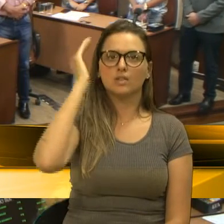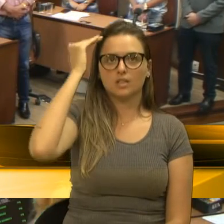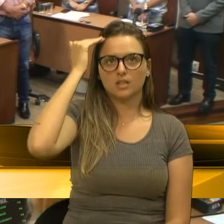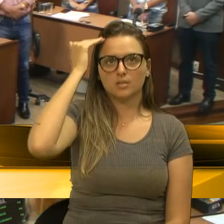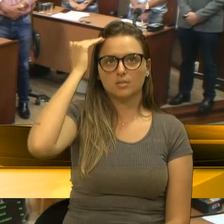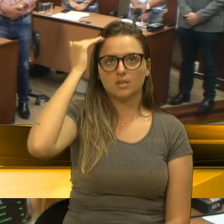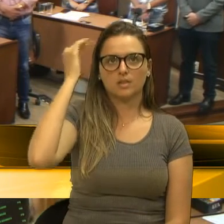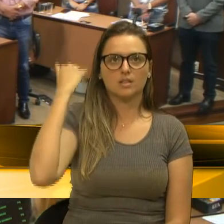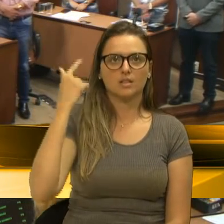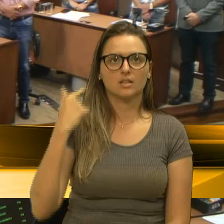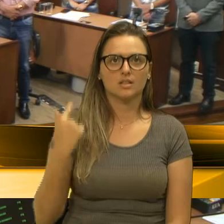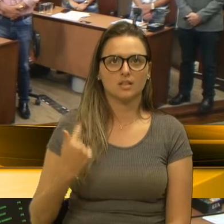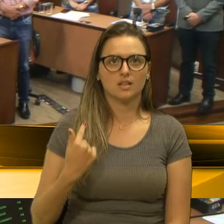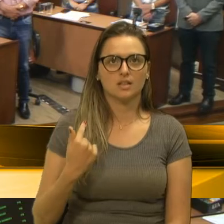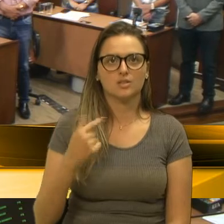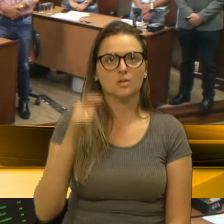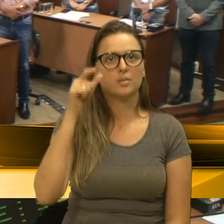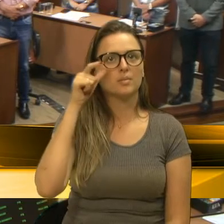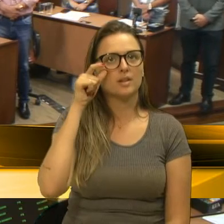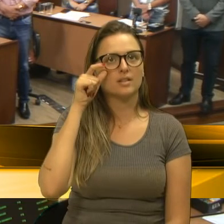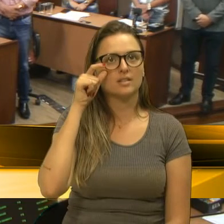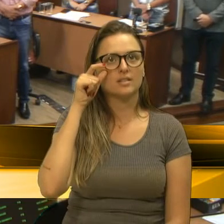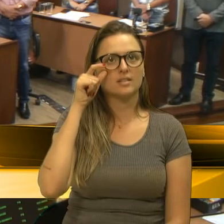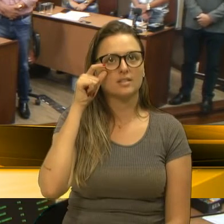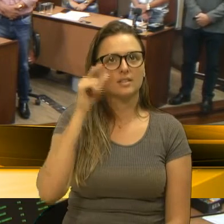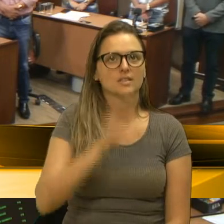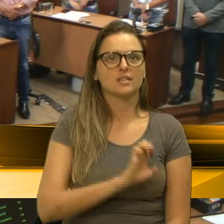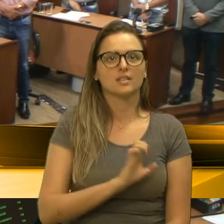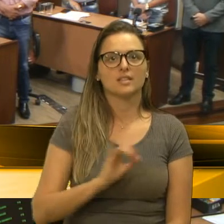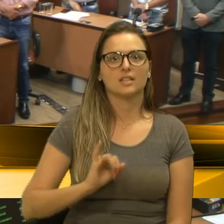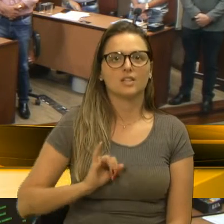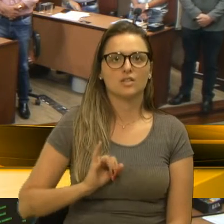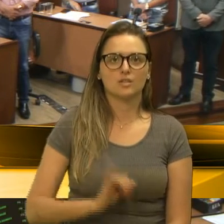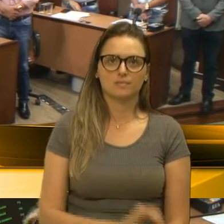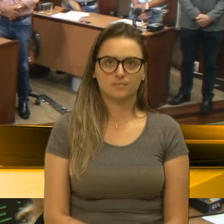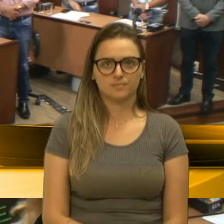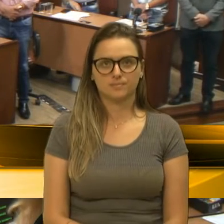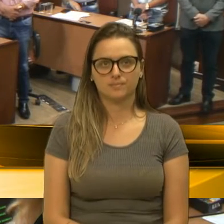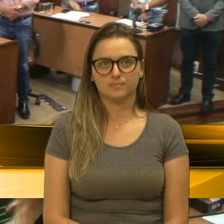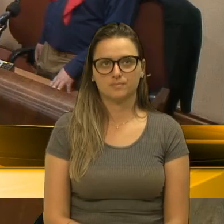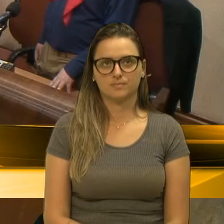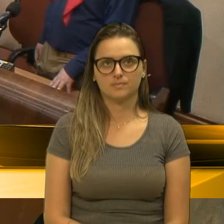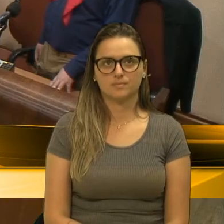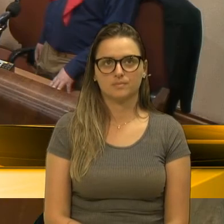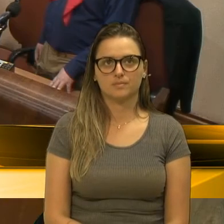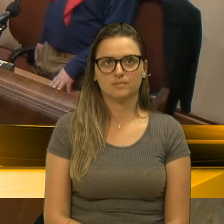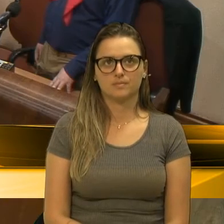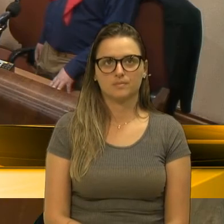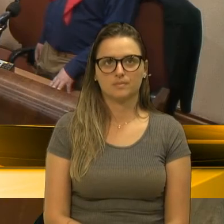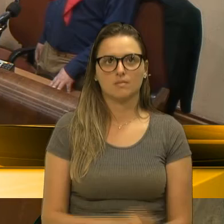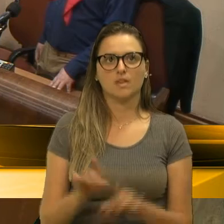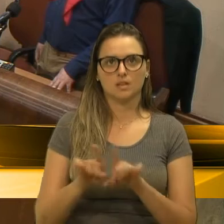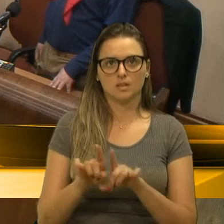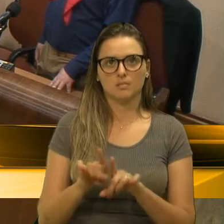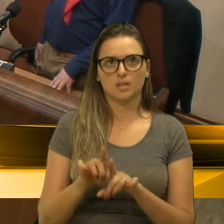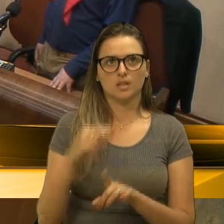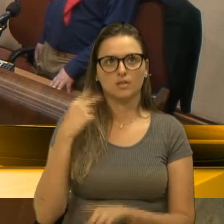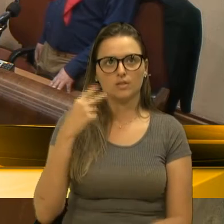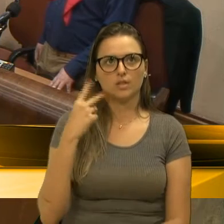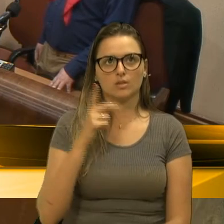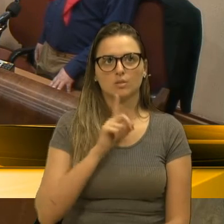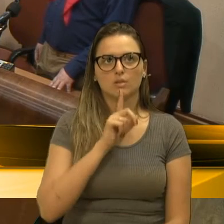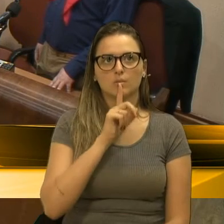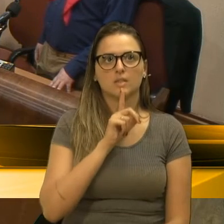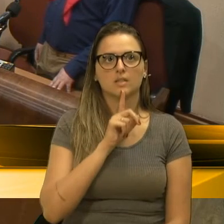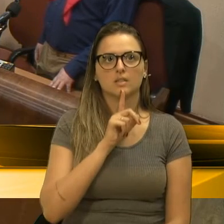Grimmelmeier, Gladys Friço, Paulo Périco e Ed Carlos Pereira de Souza e além também o nosso vereador